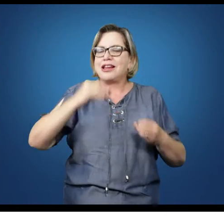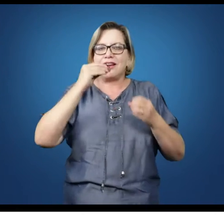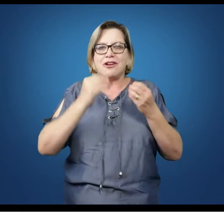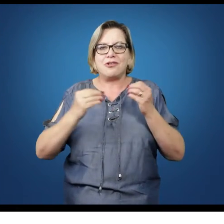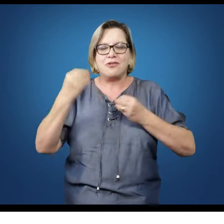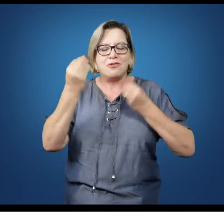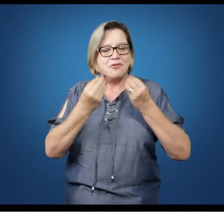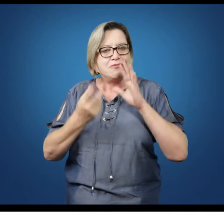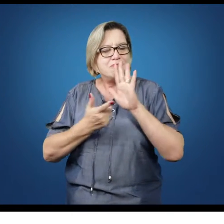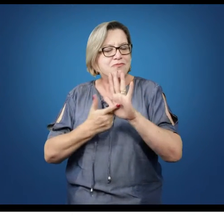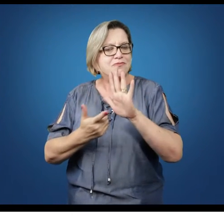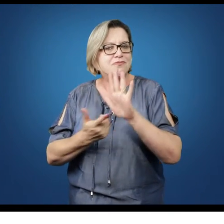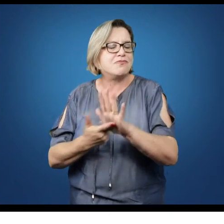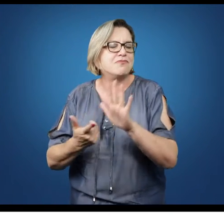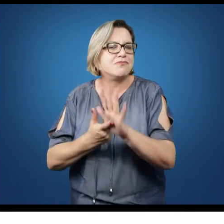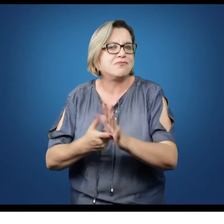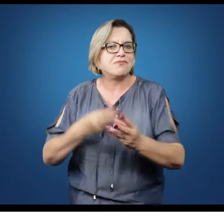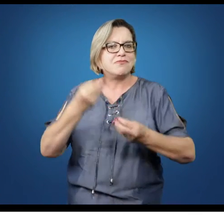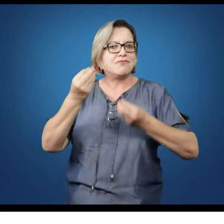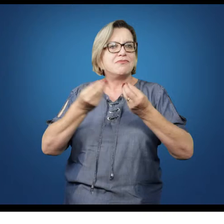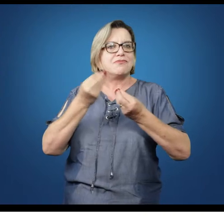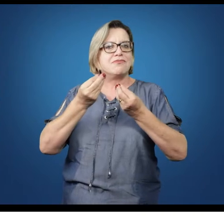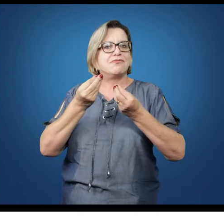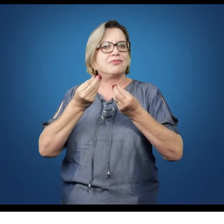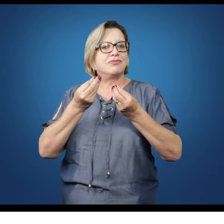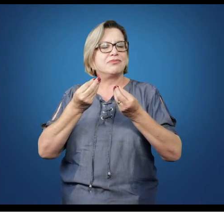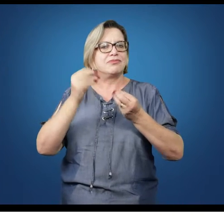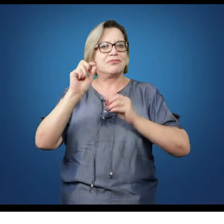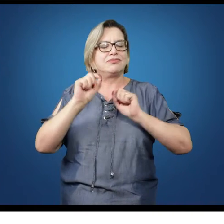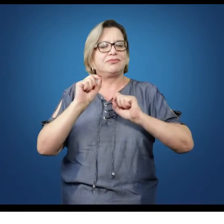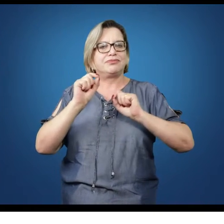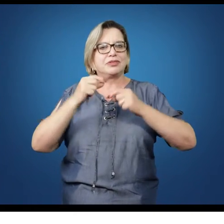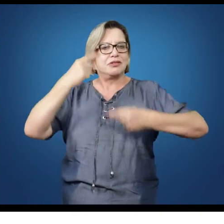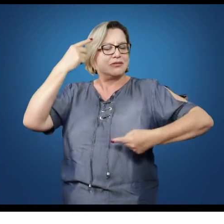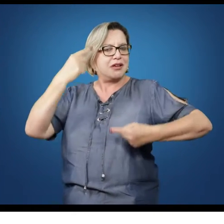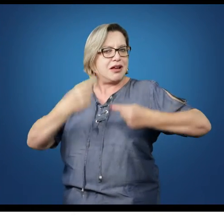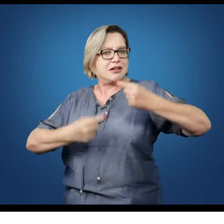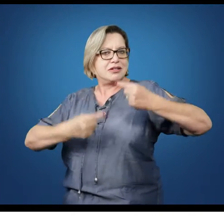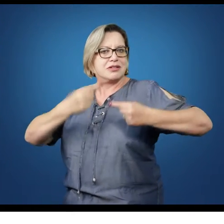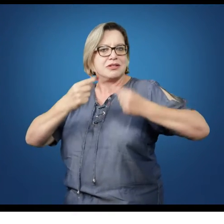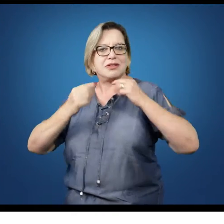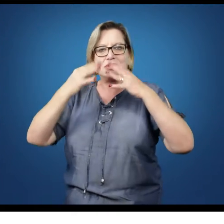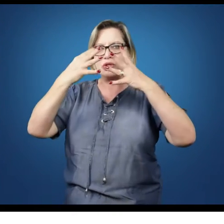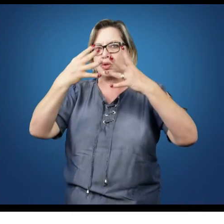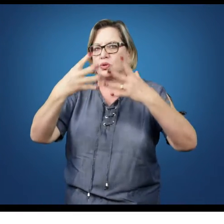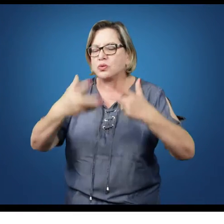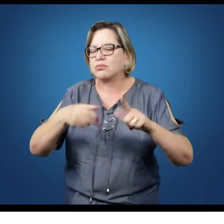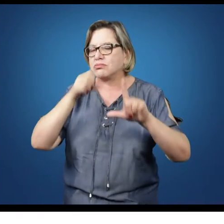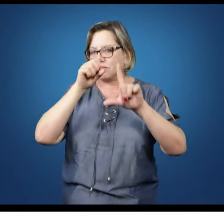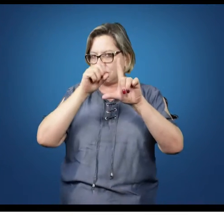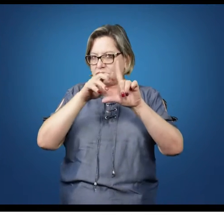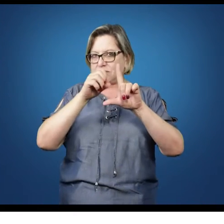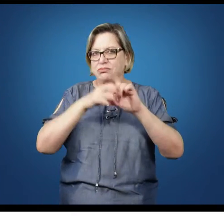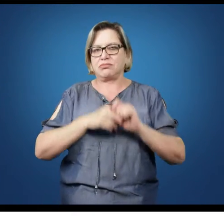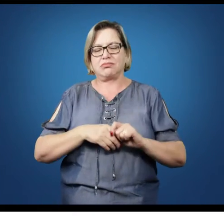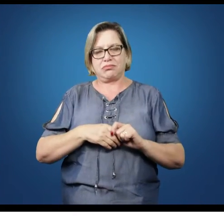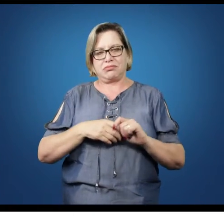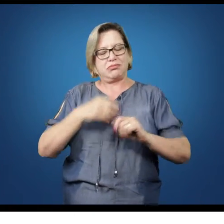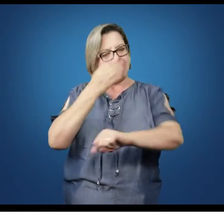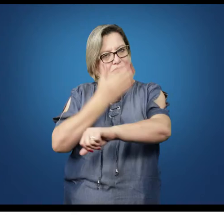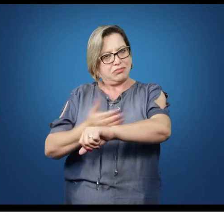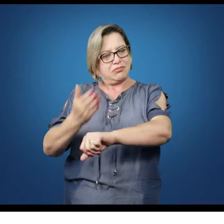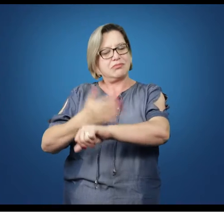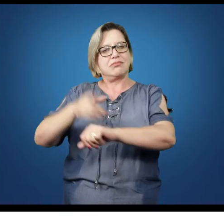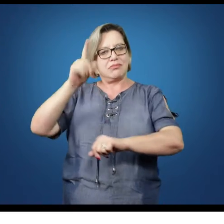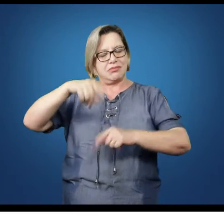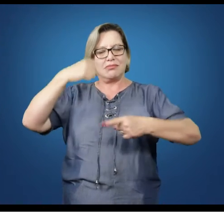que ela é uma questão discutida dentro de todas as licenciaturas. Na segunda unidade, a